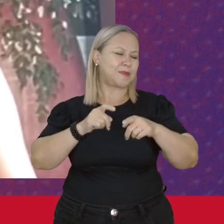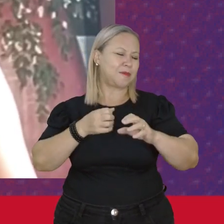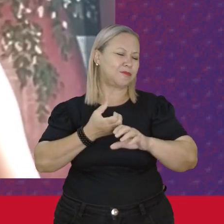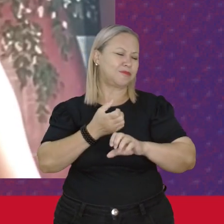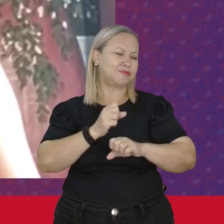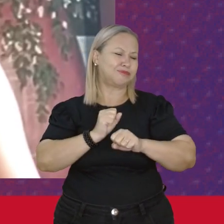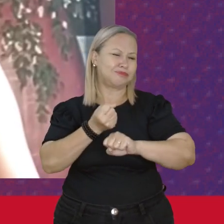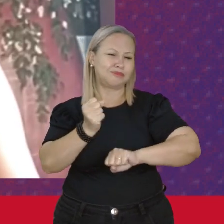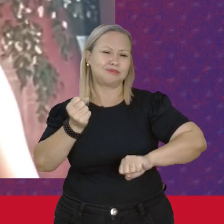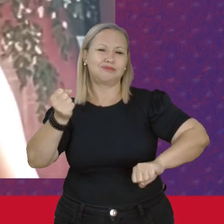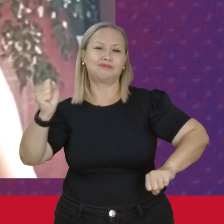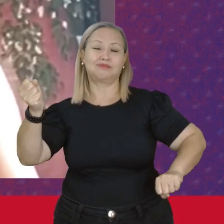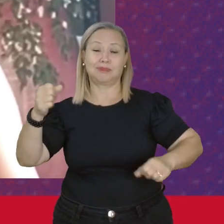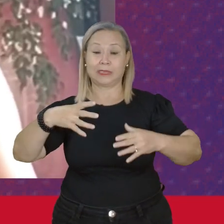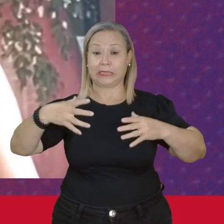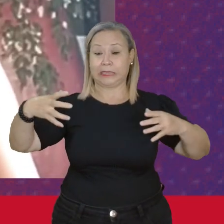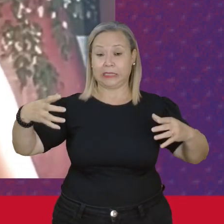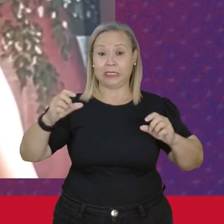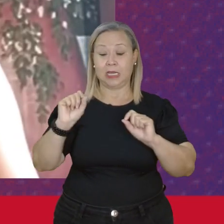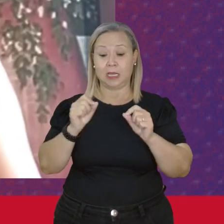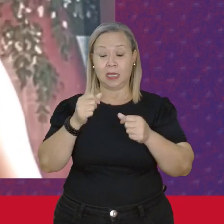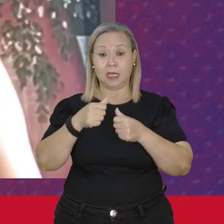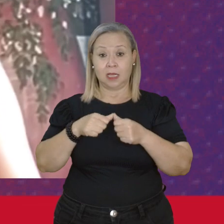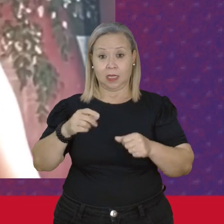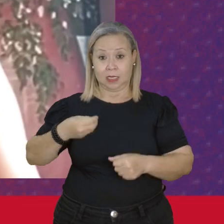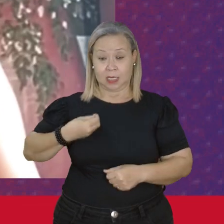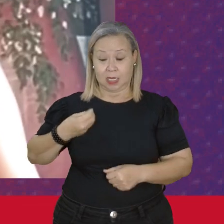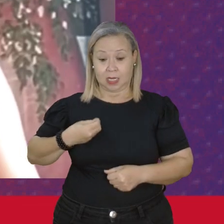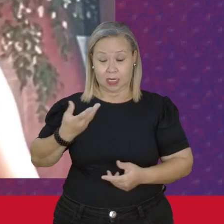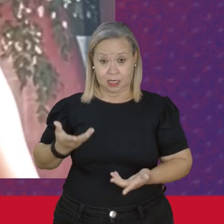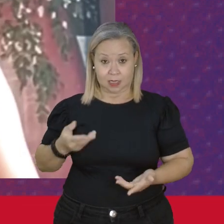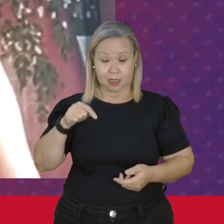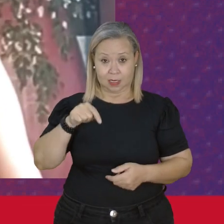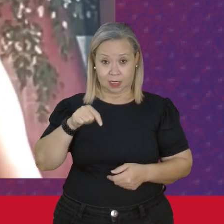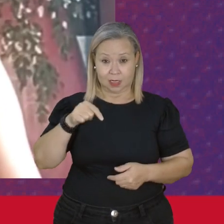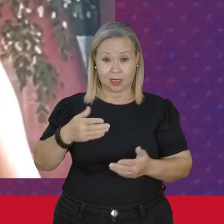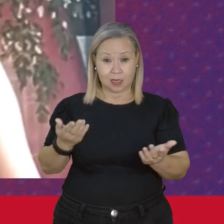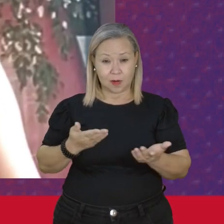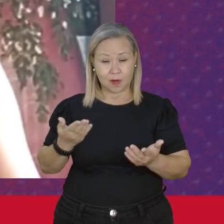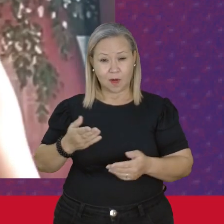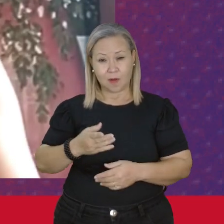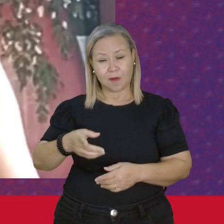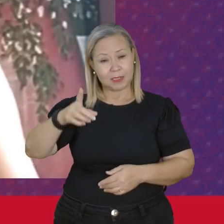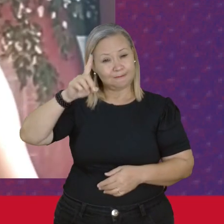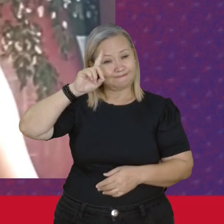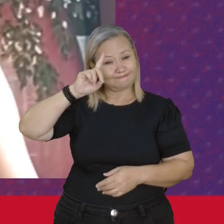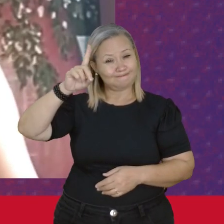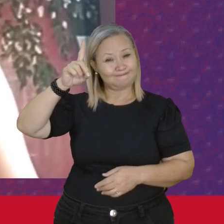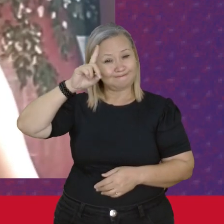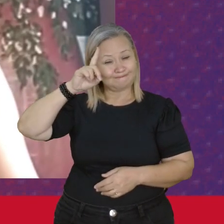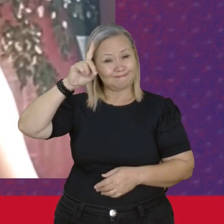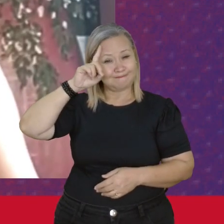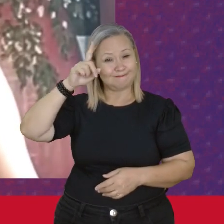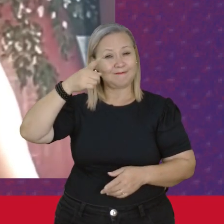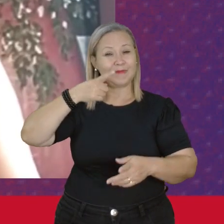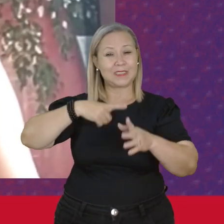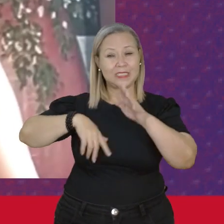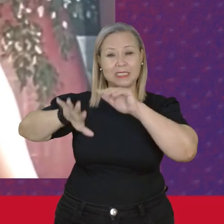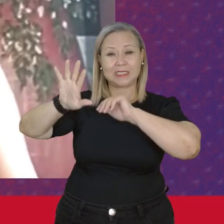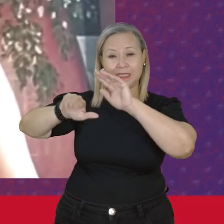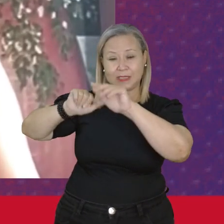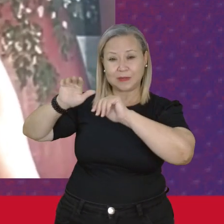Para a gente estar aqui hoje Foram dias De Busca De